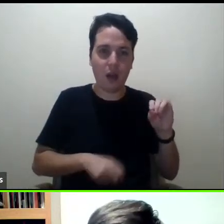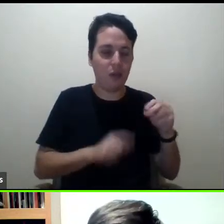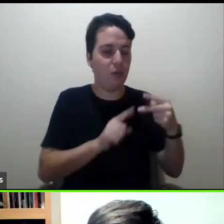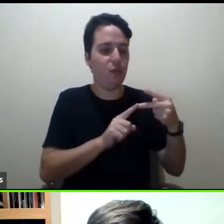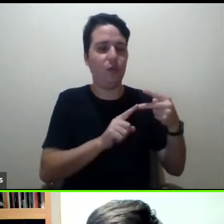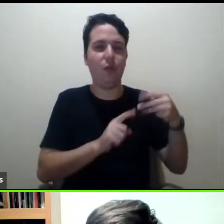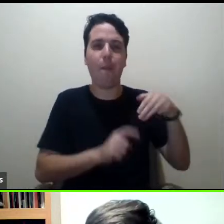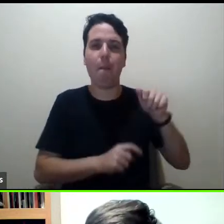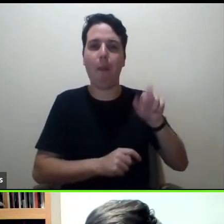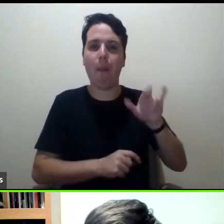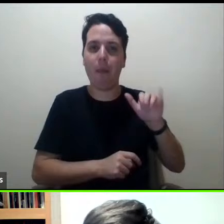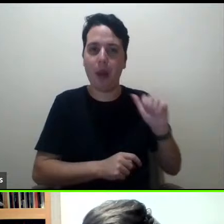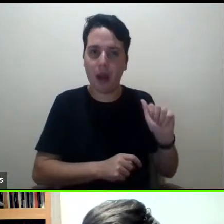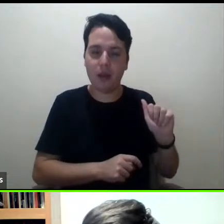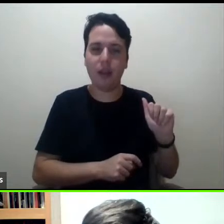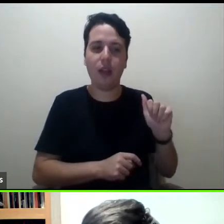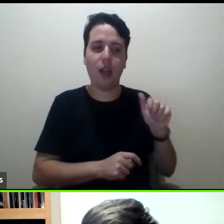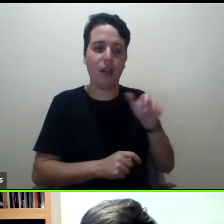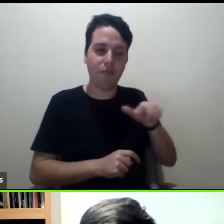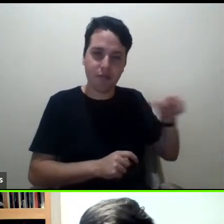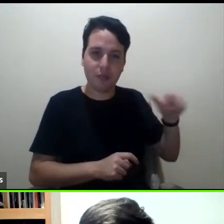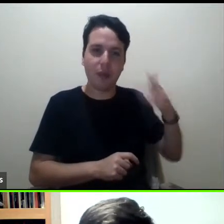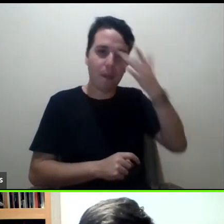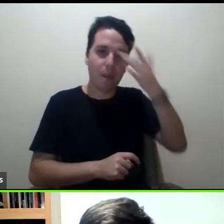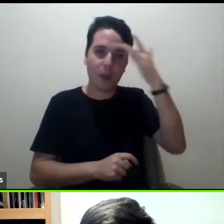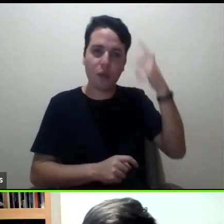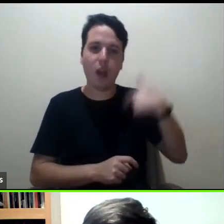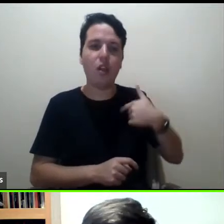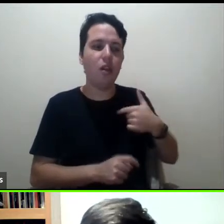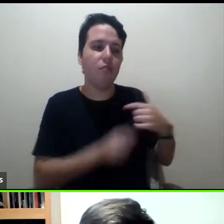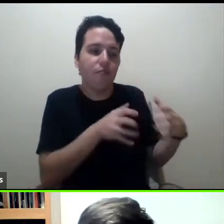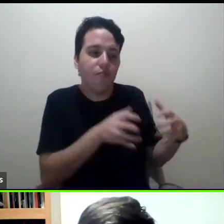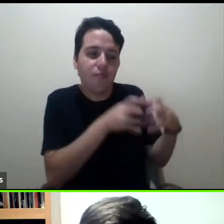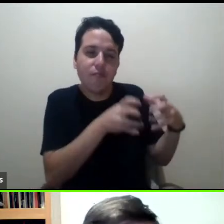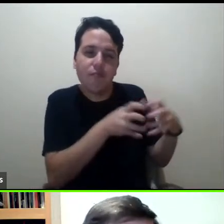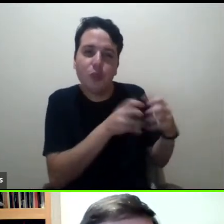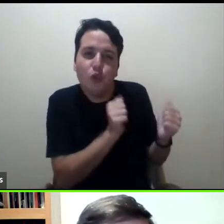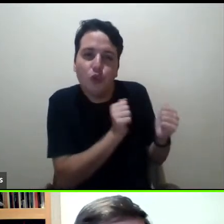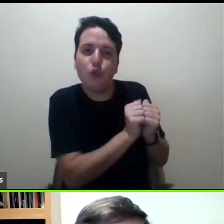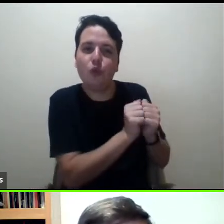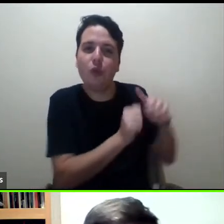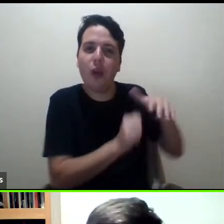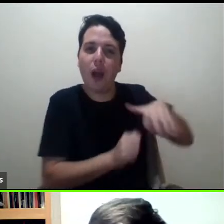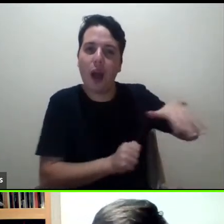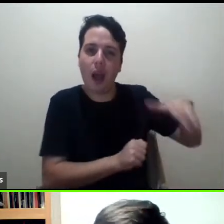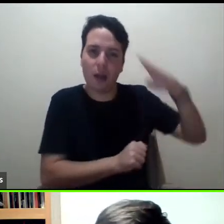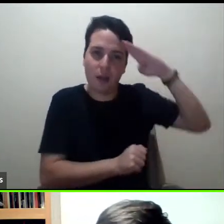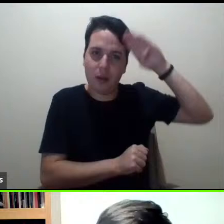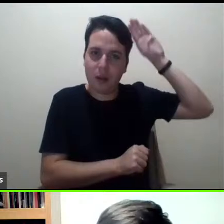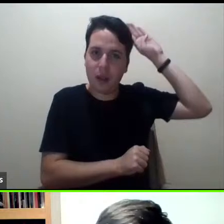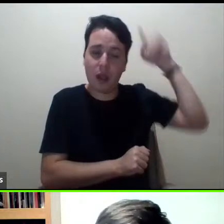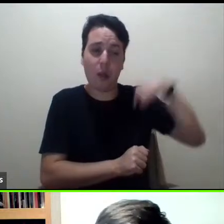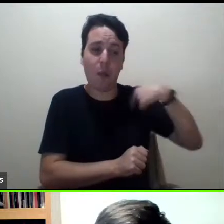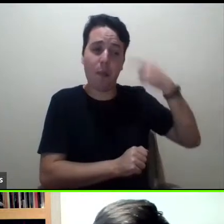são pessoas com quem eu tenho convivido, lido academicamente, então muito obrigado e acho uma iniciativa genial, né?